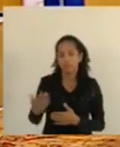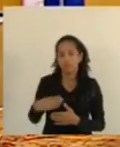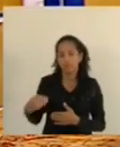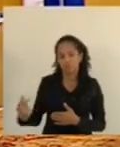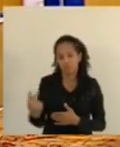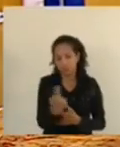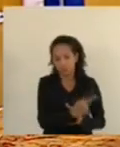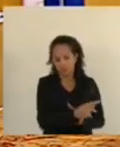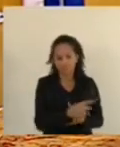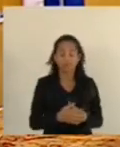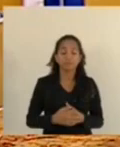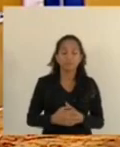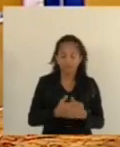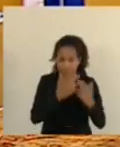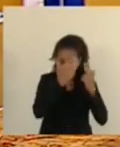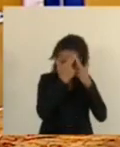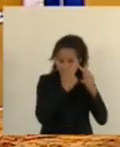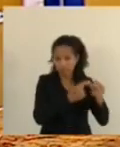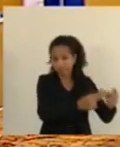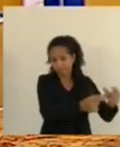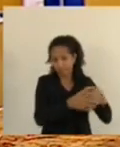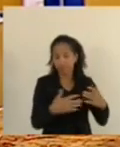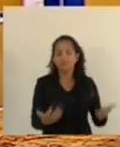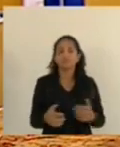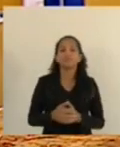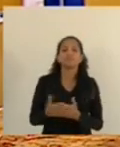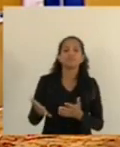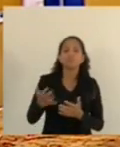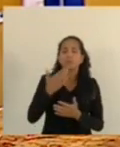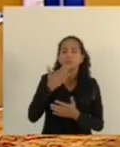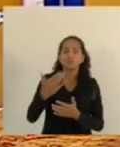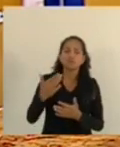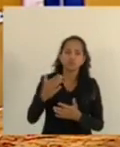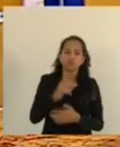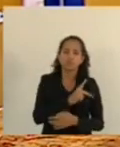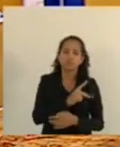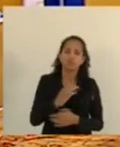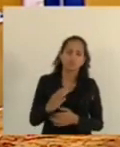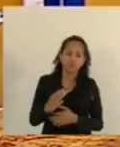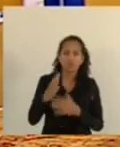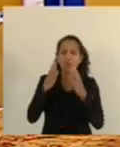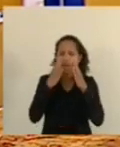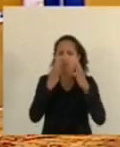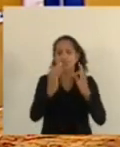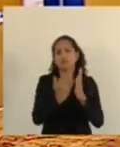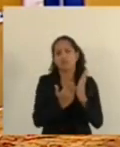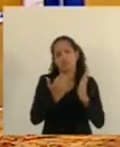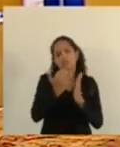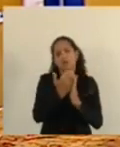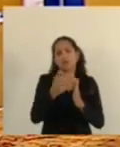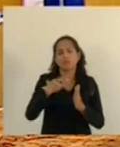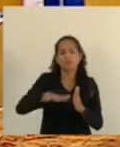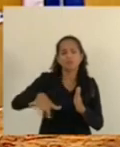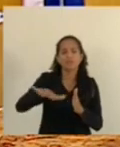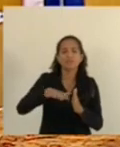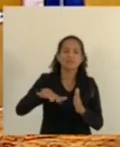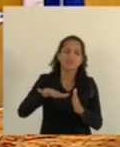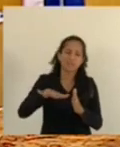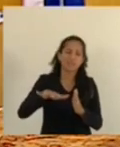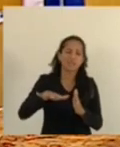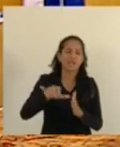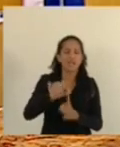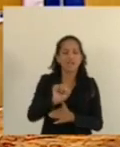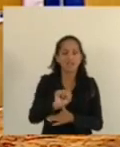de Estado, dê uma atenção à Polícia Civil, que está sucateada, ao departamento do Ilegal e aos